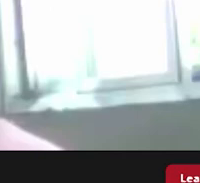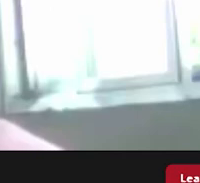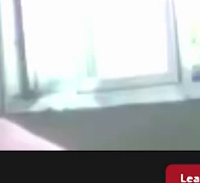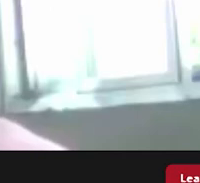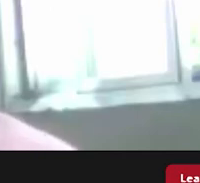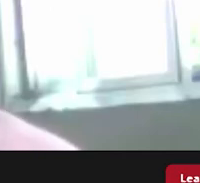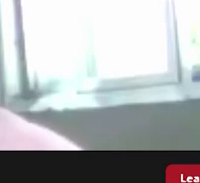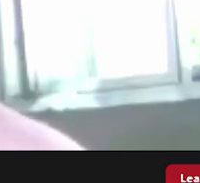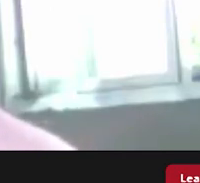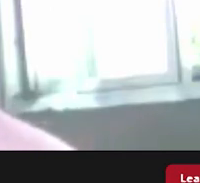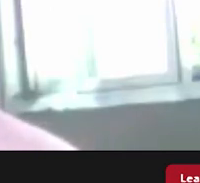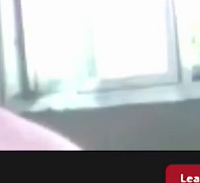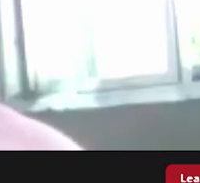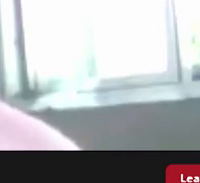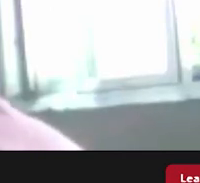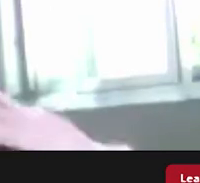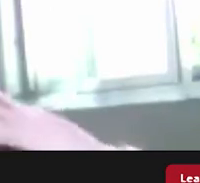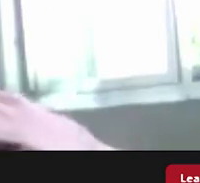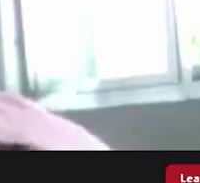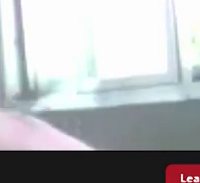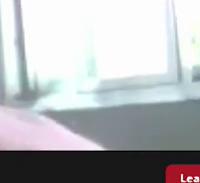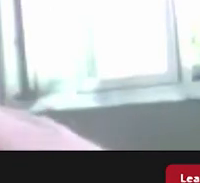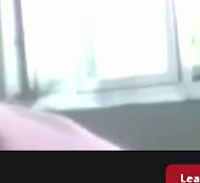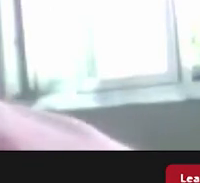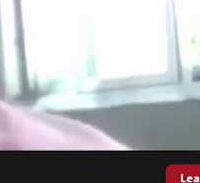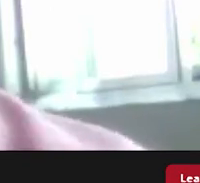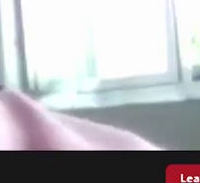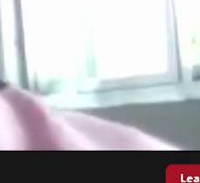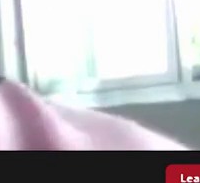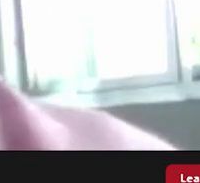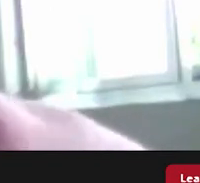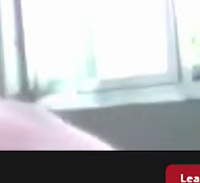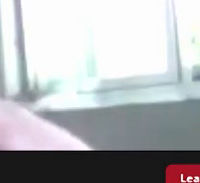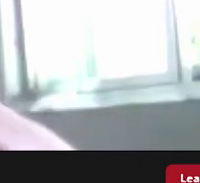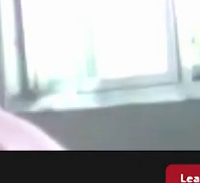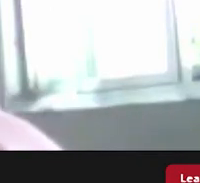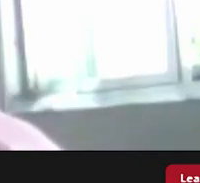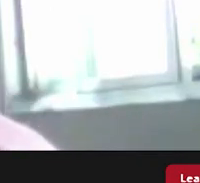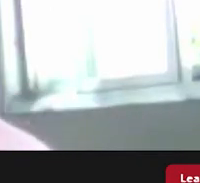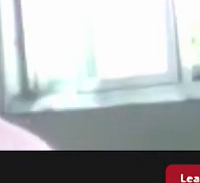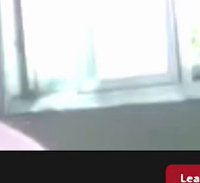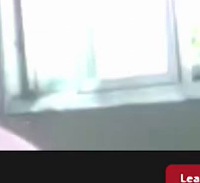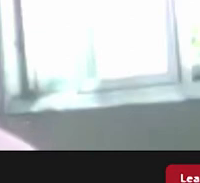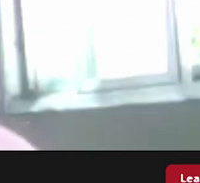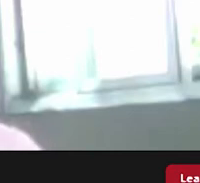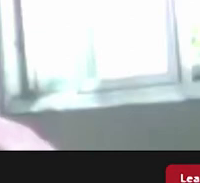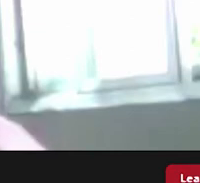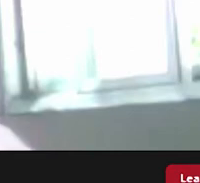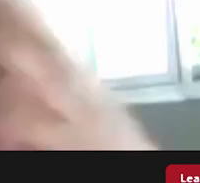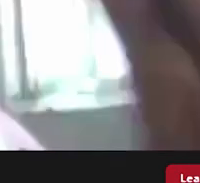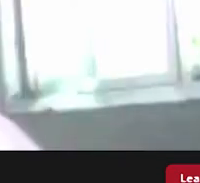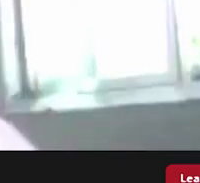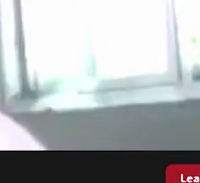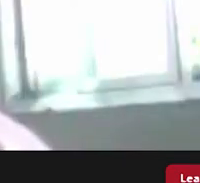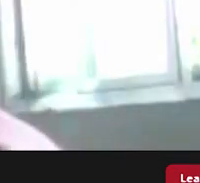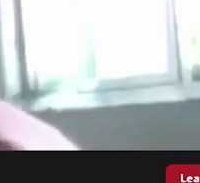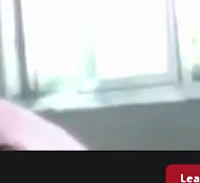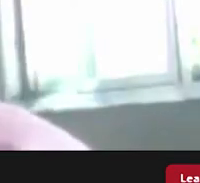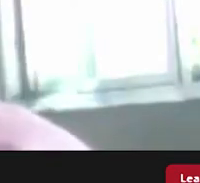da arquitetura do catete eu eu eu queria só trazer algumas observações além